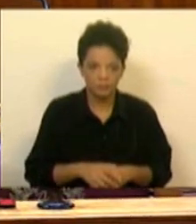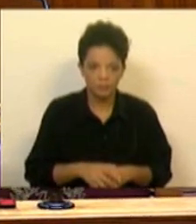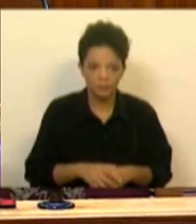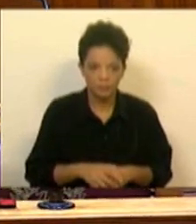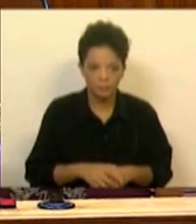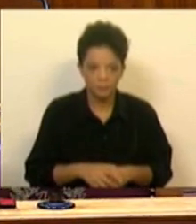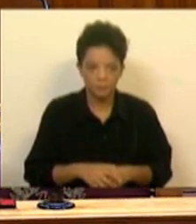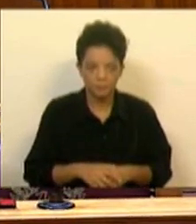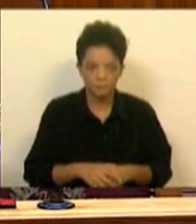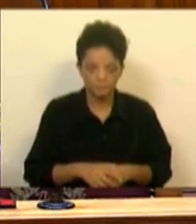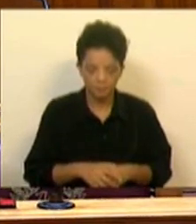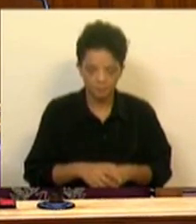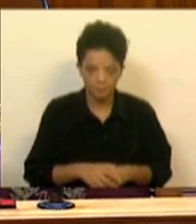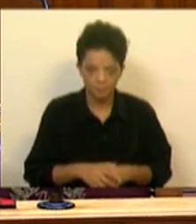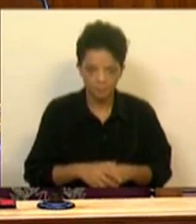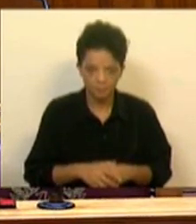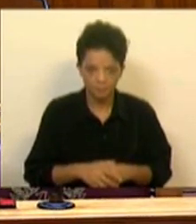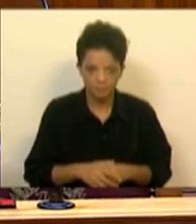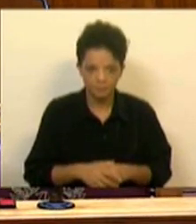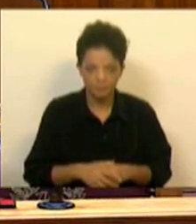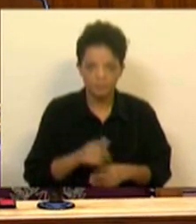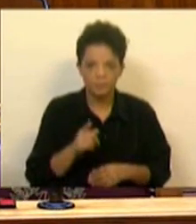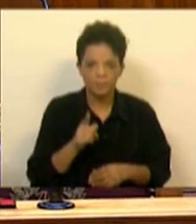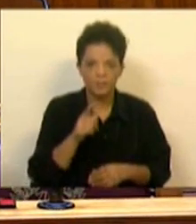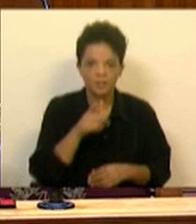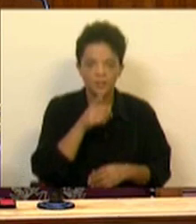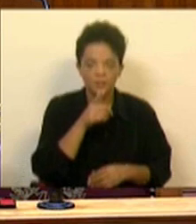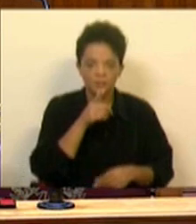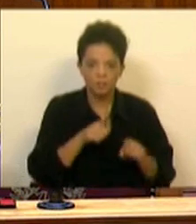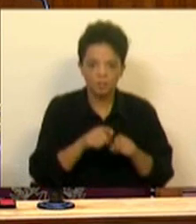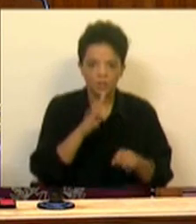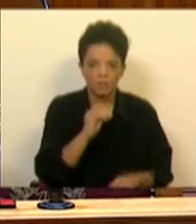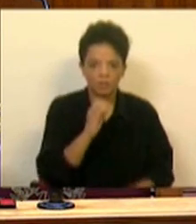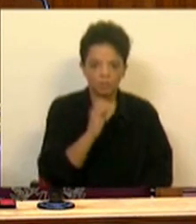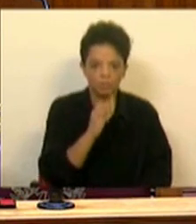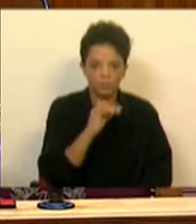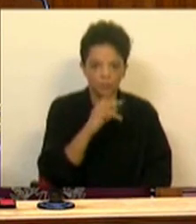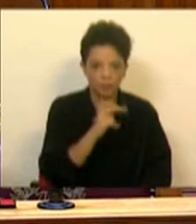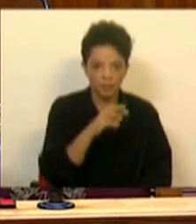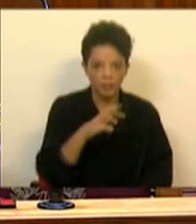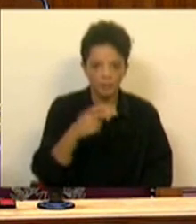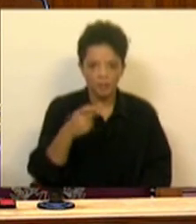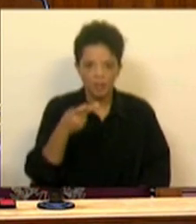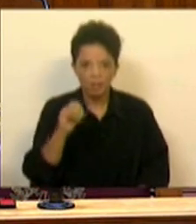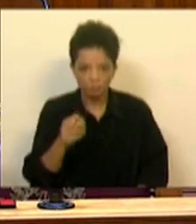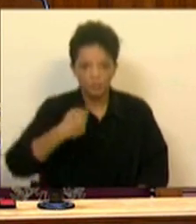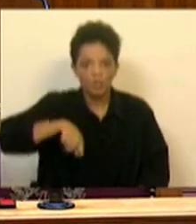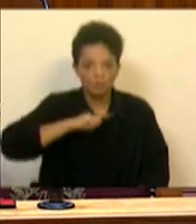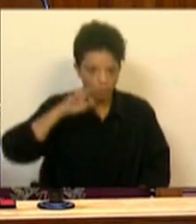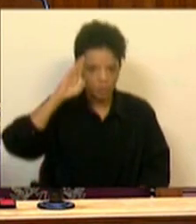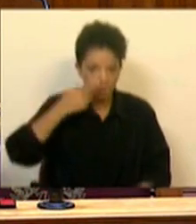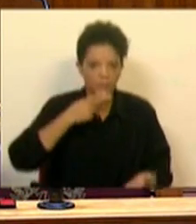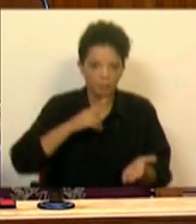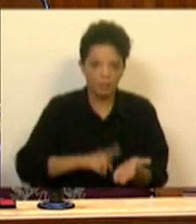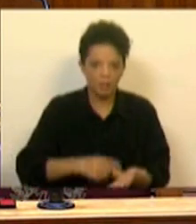colocada pela deputada Sofia Matos, nós não estamos escolhados da realidade. Nós